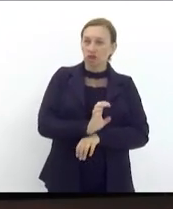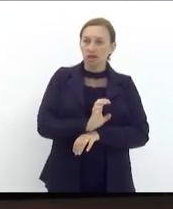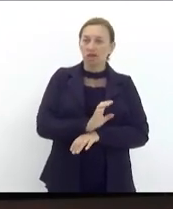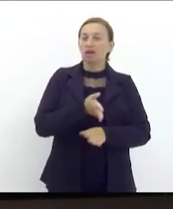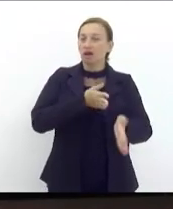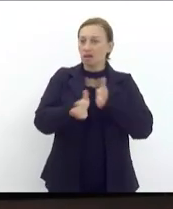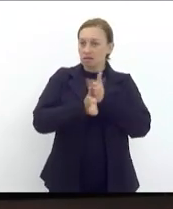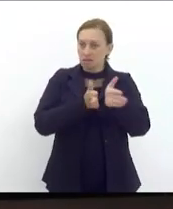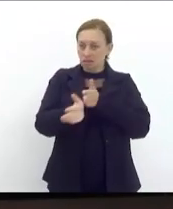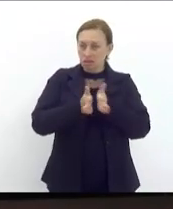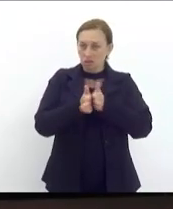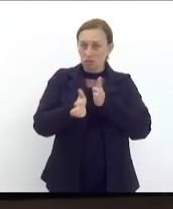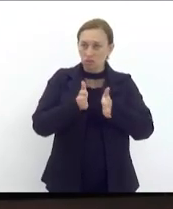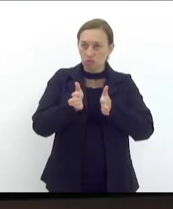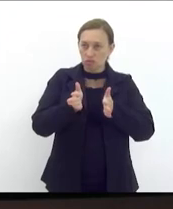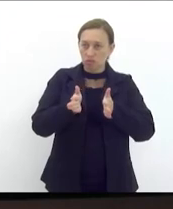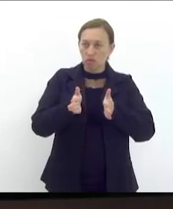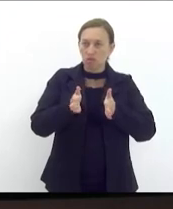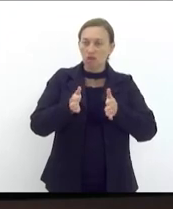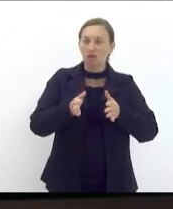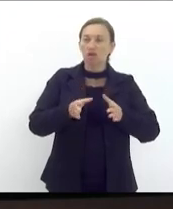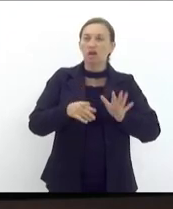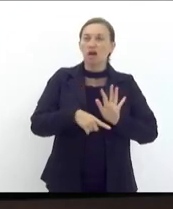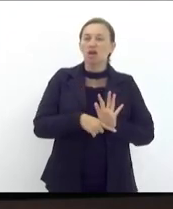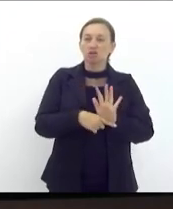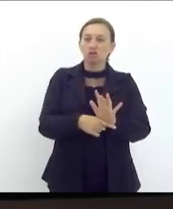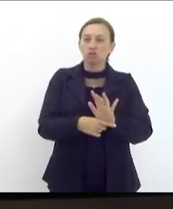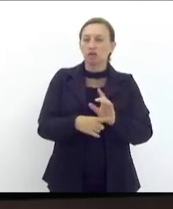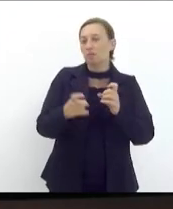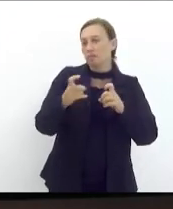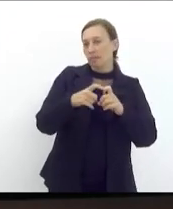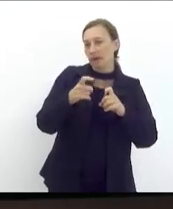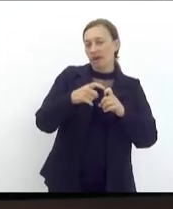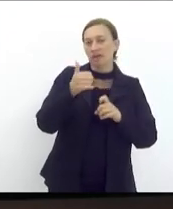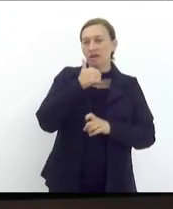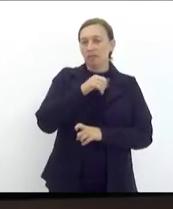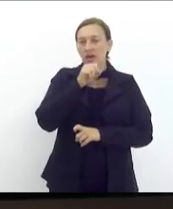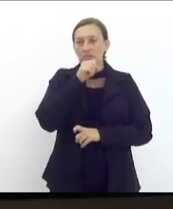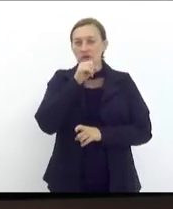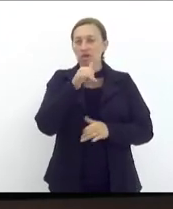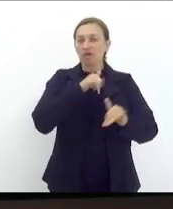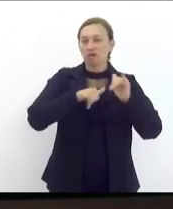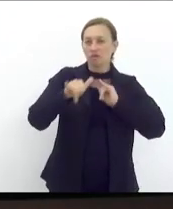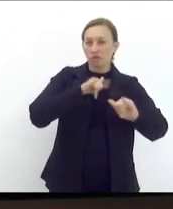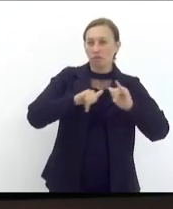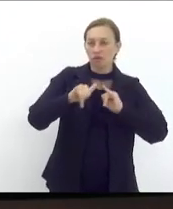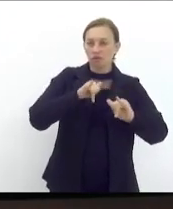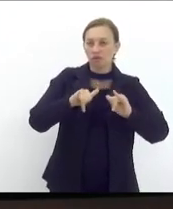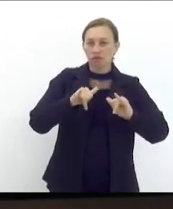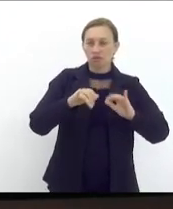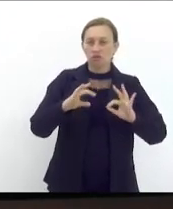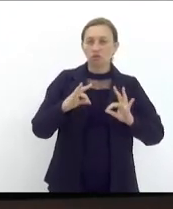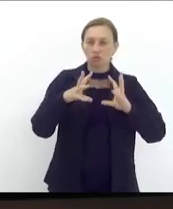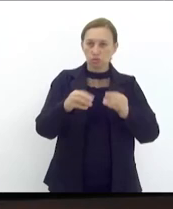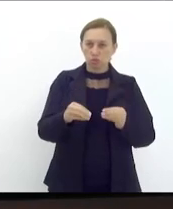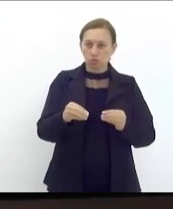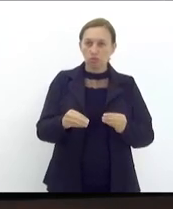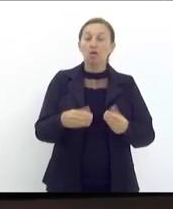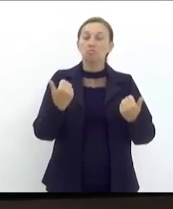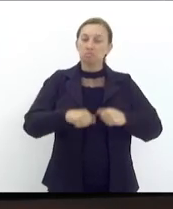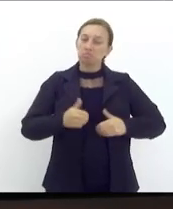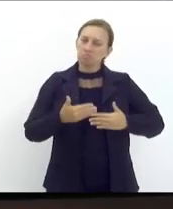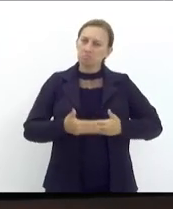esse acesso universal à assistência médica para mães e informações sobre contracepção. E a gente precisa